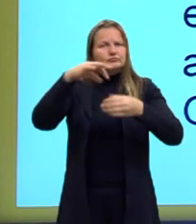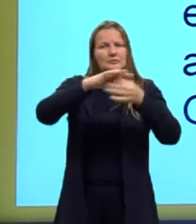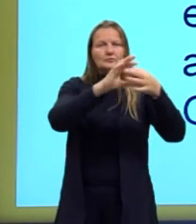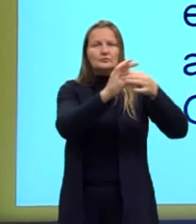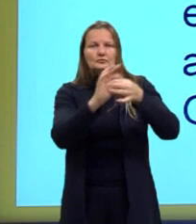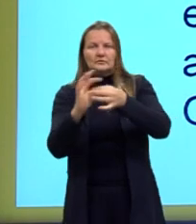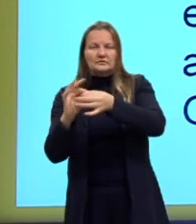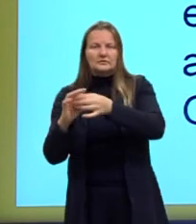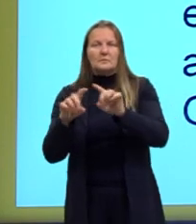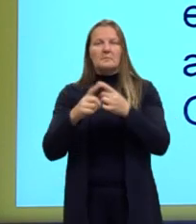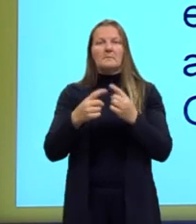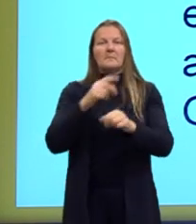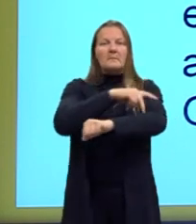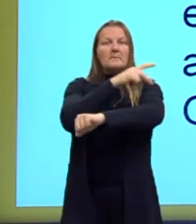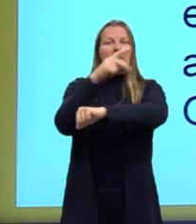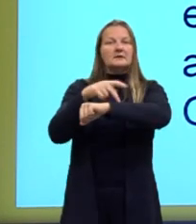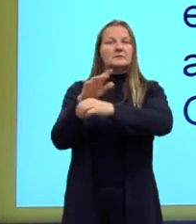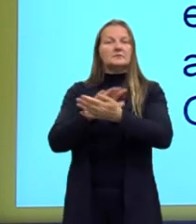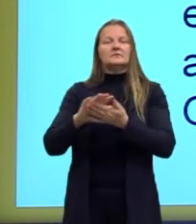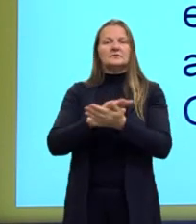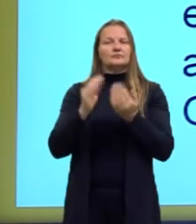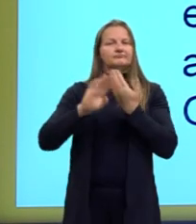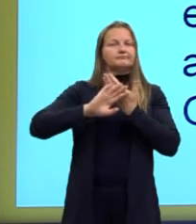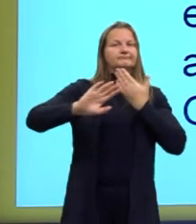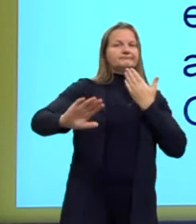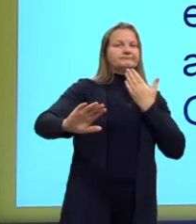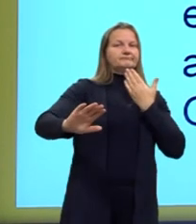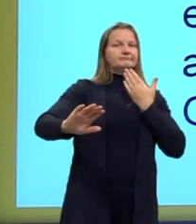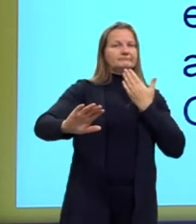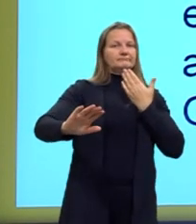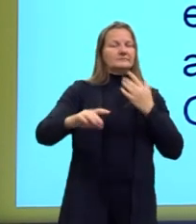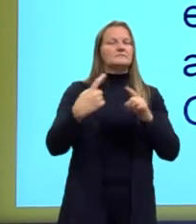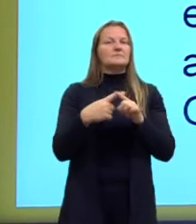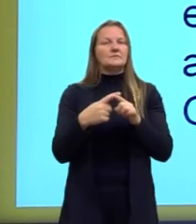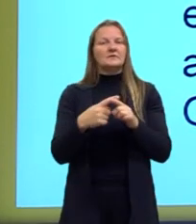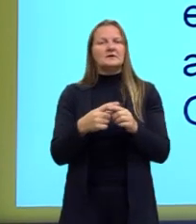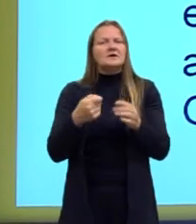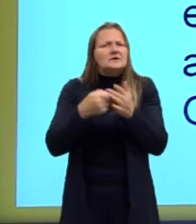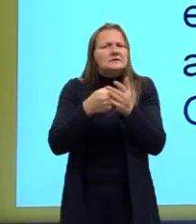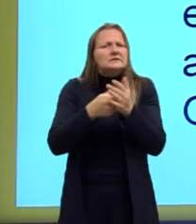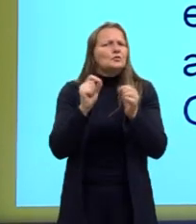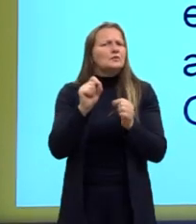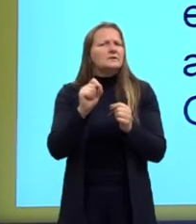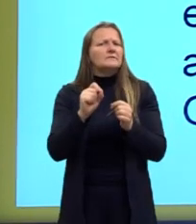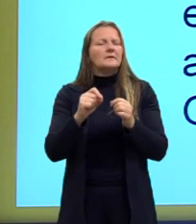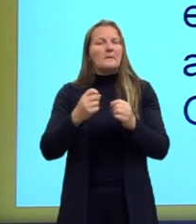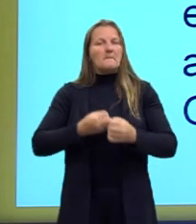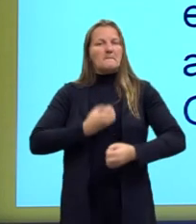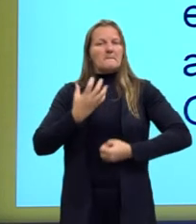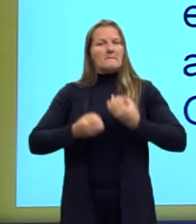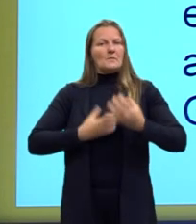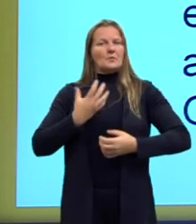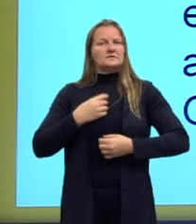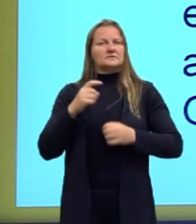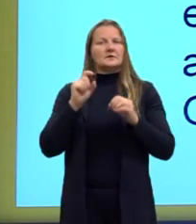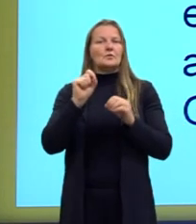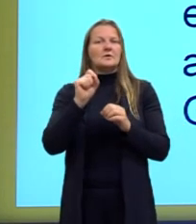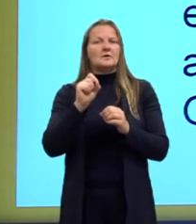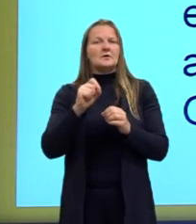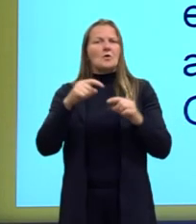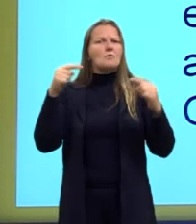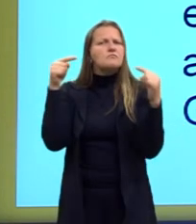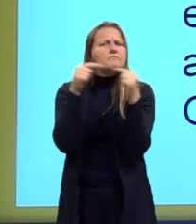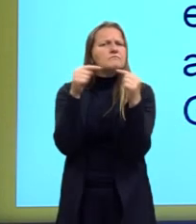parnasiano não, ele prefere ficar isento dessas questões. E eles tentam fazer uma poesia que é comprometida com o quê? Com a